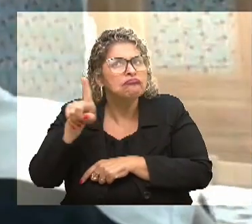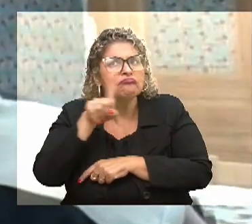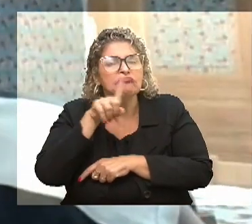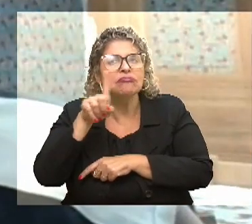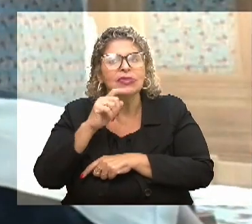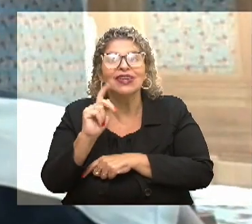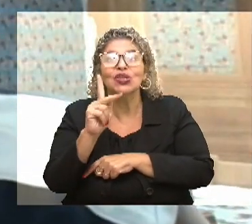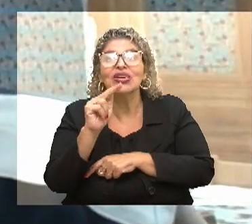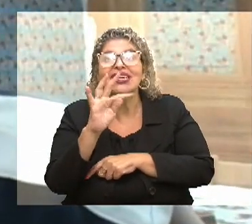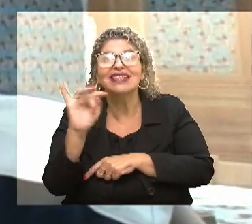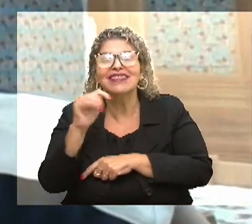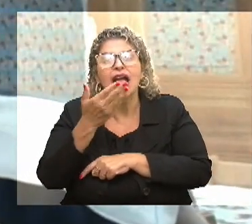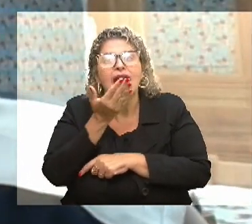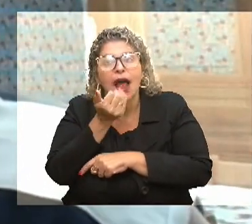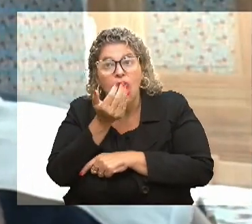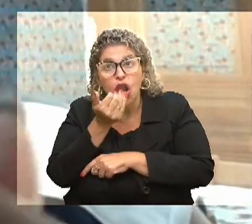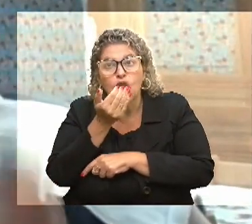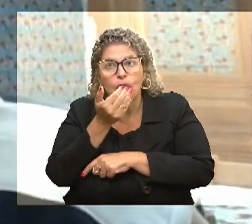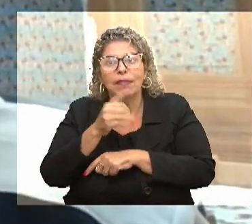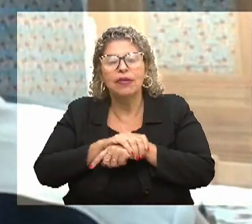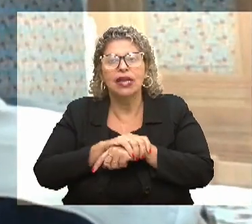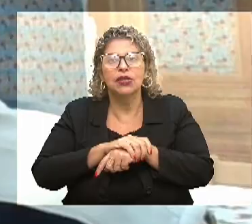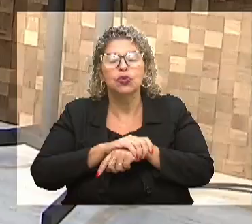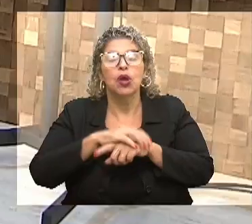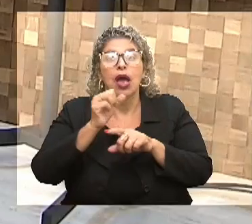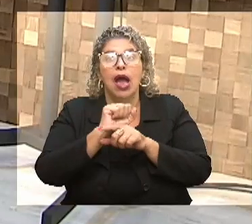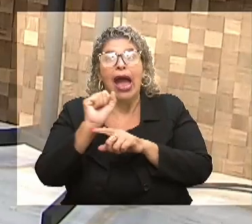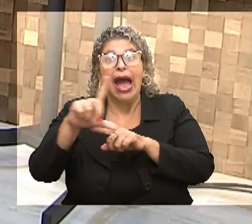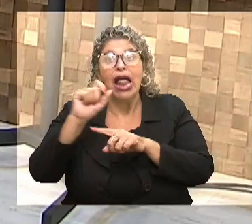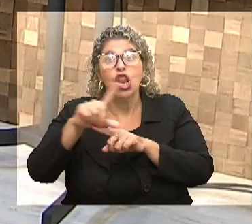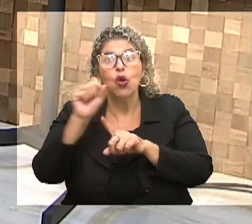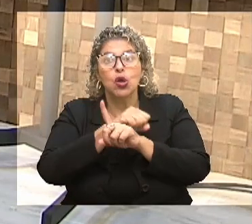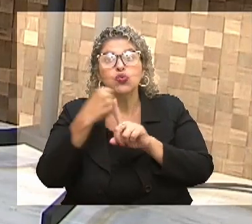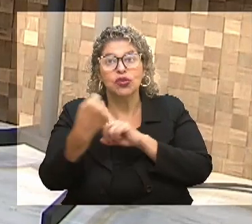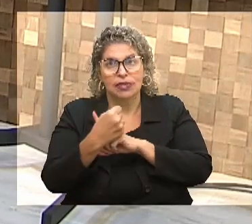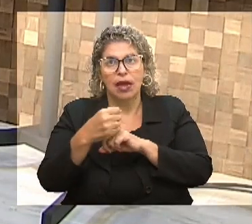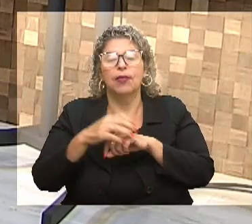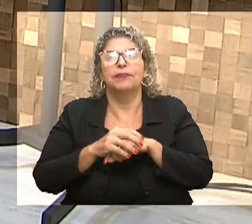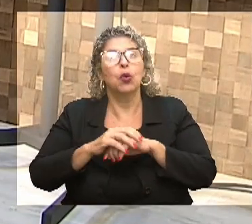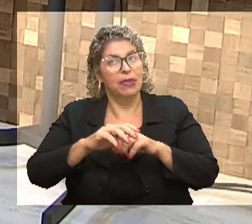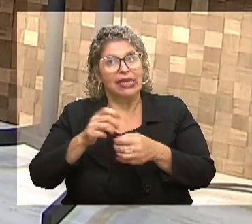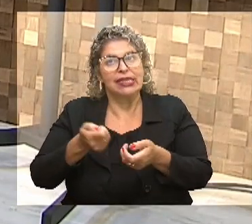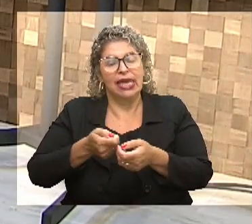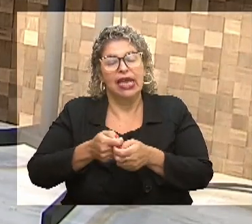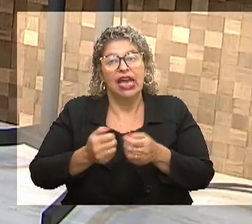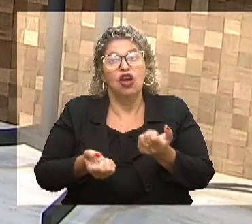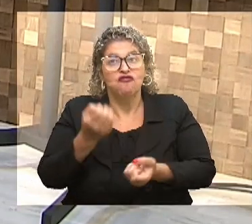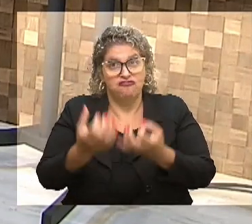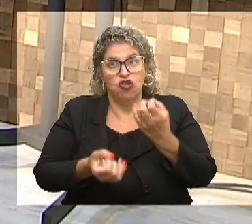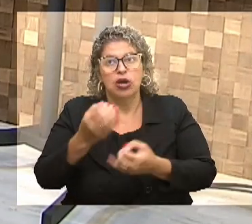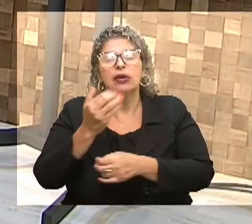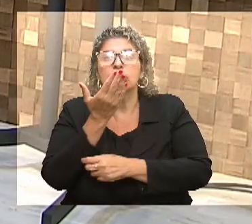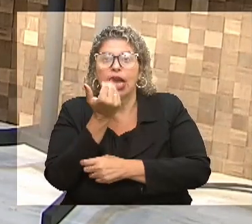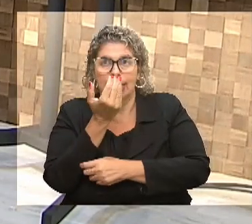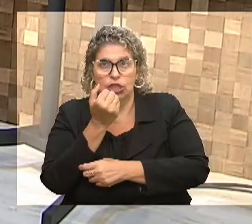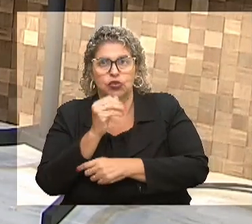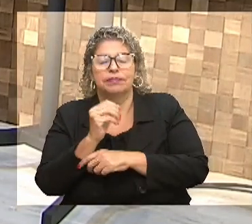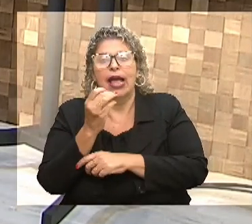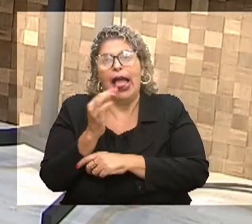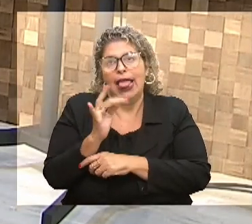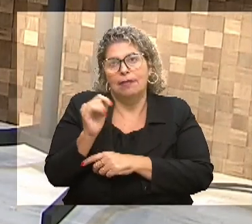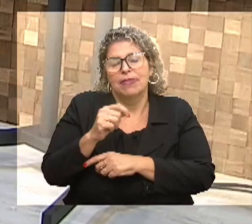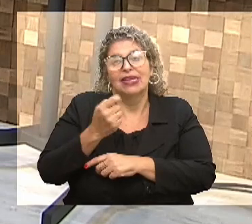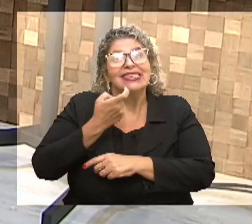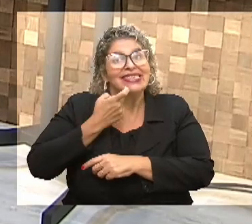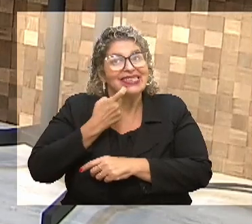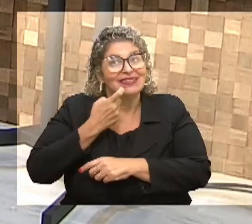mas é um kit de alimento para aqueles que moram em aluguel social. Então, como ele tem um fogão, a gente dá o kit de alimento na primeira cesta do